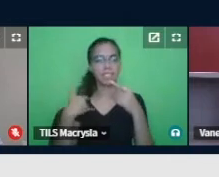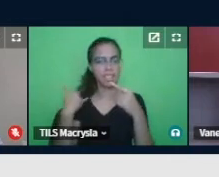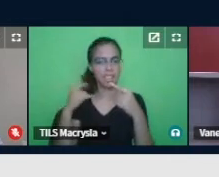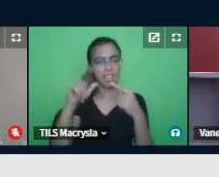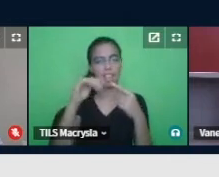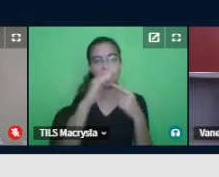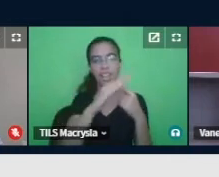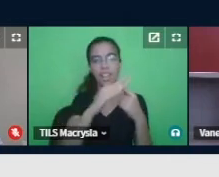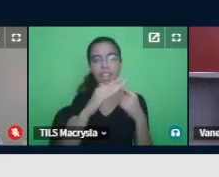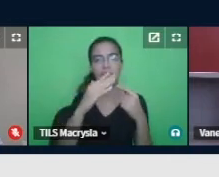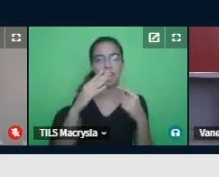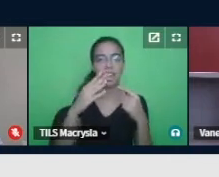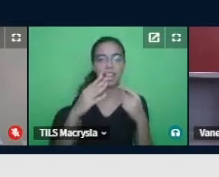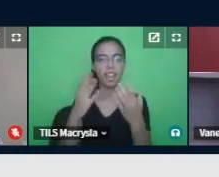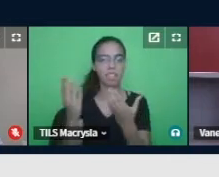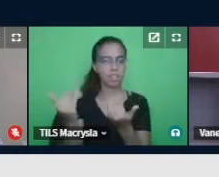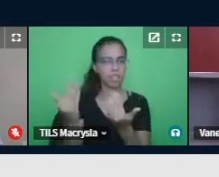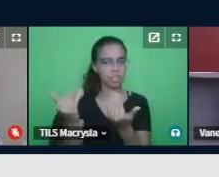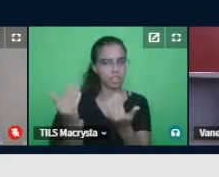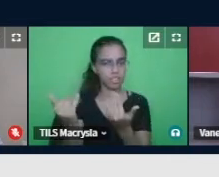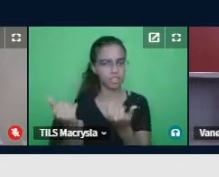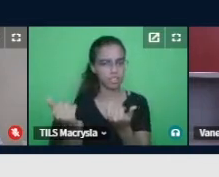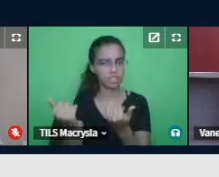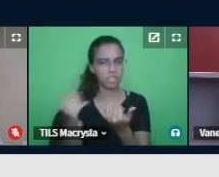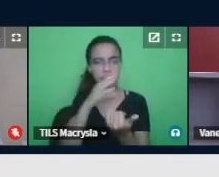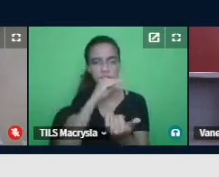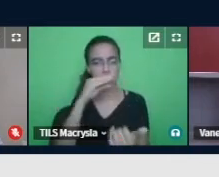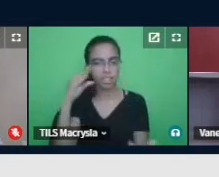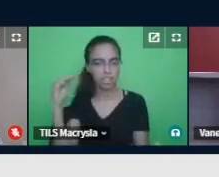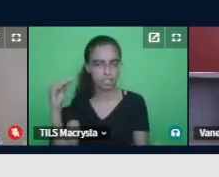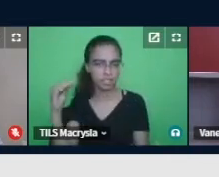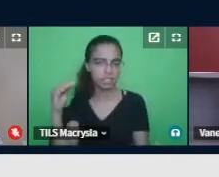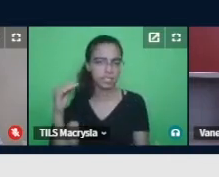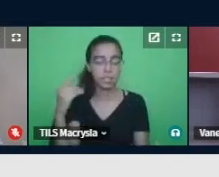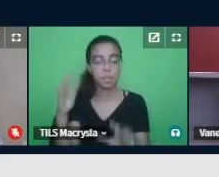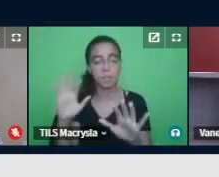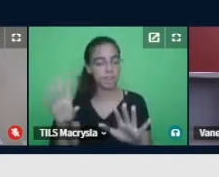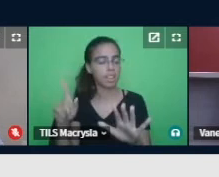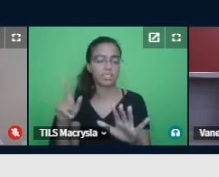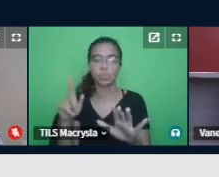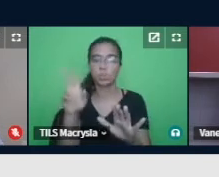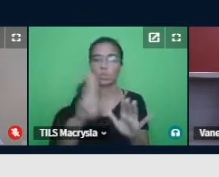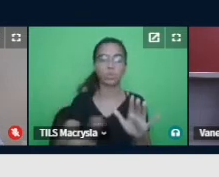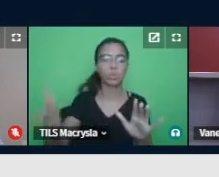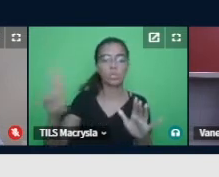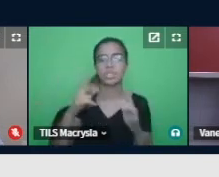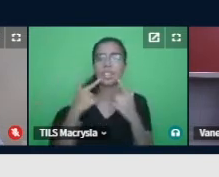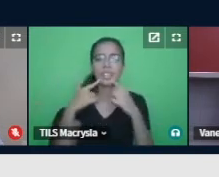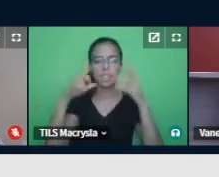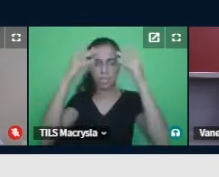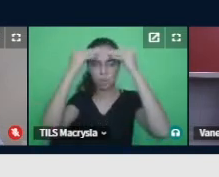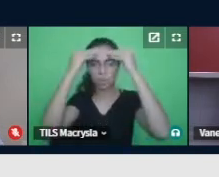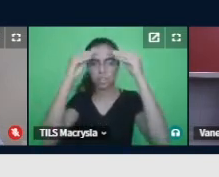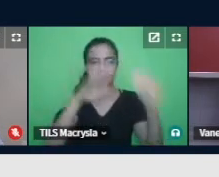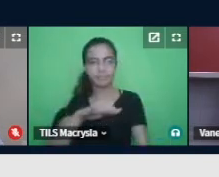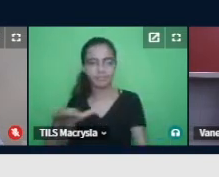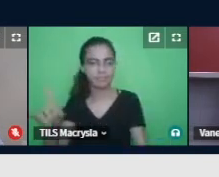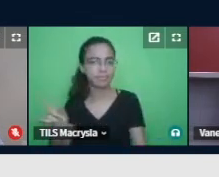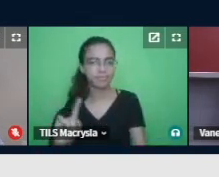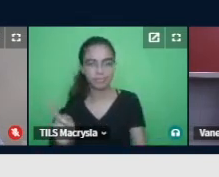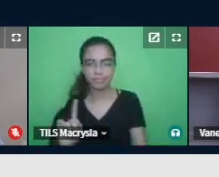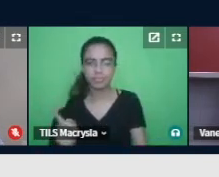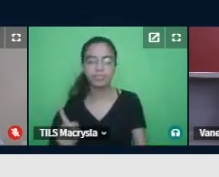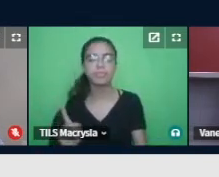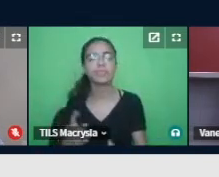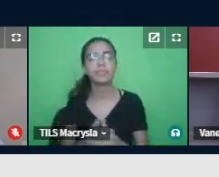momento infantilizei, e utilizei linguagem infantil, então eu vislumbro que não há